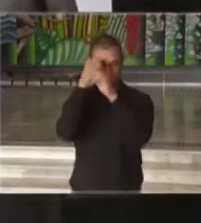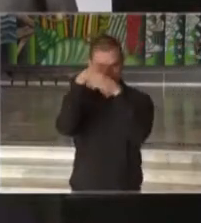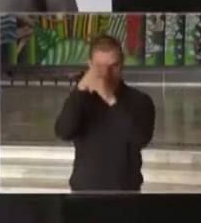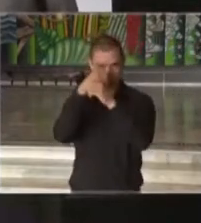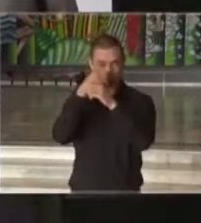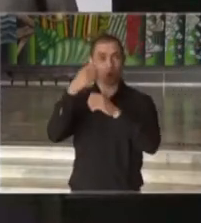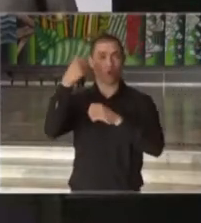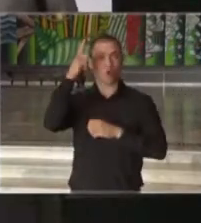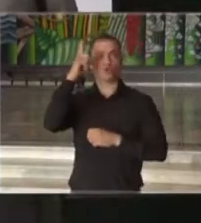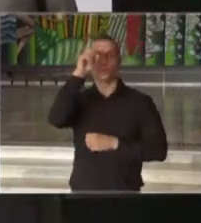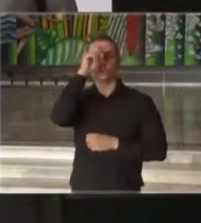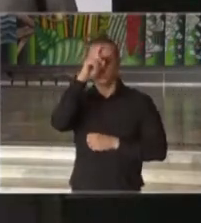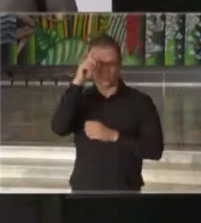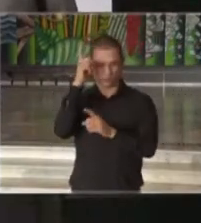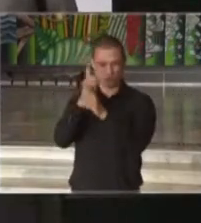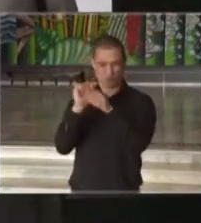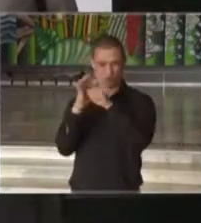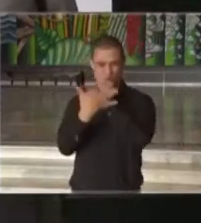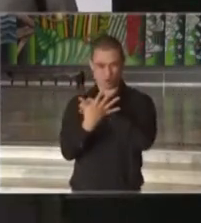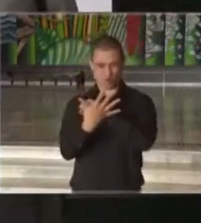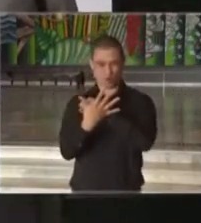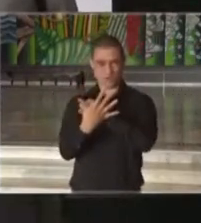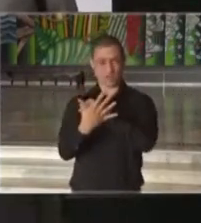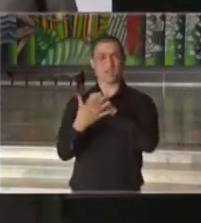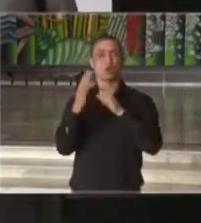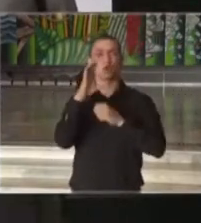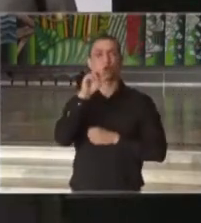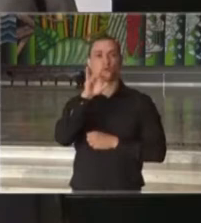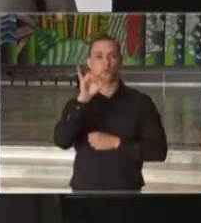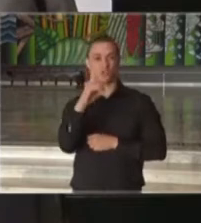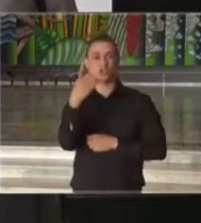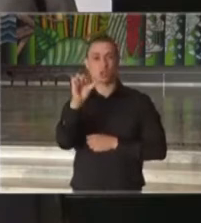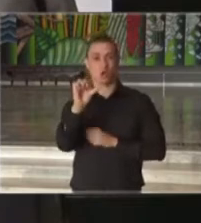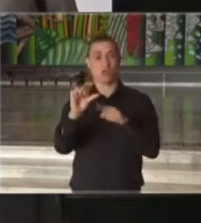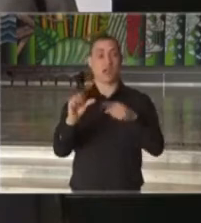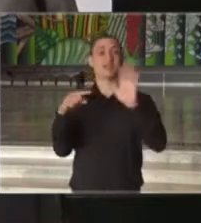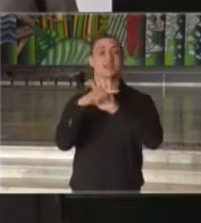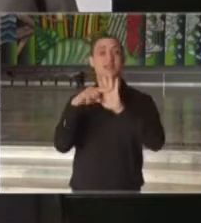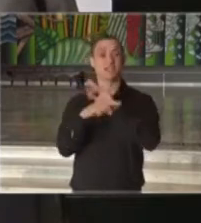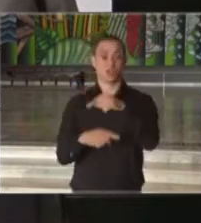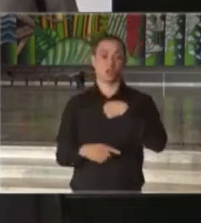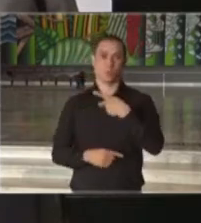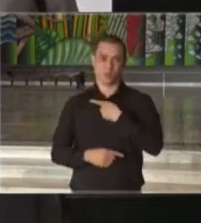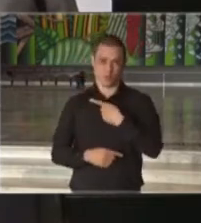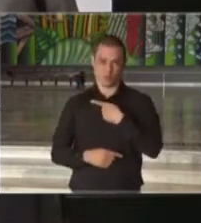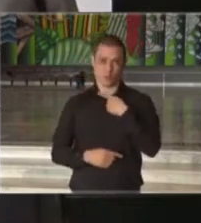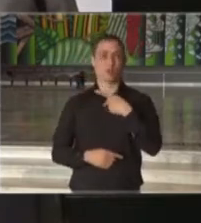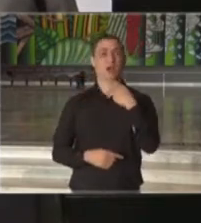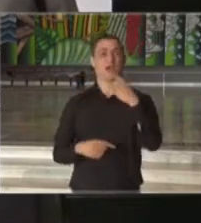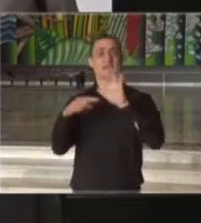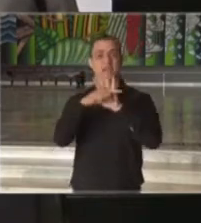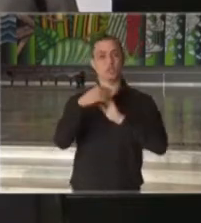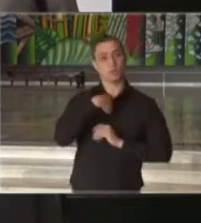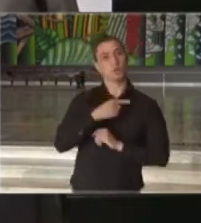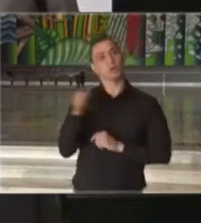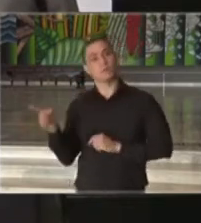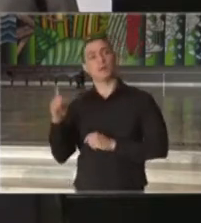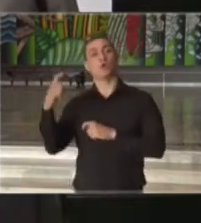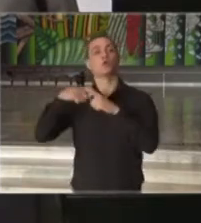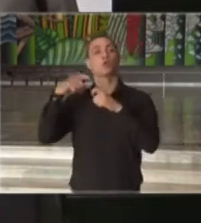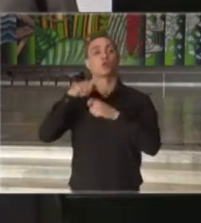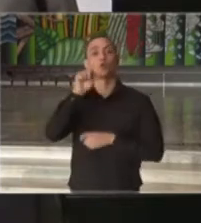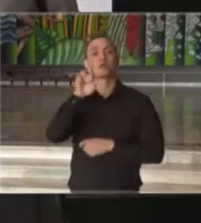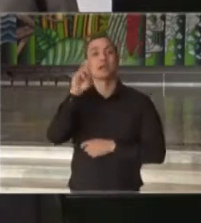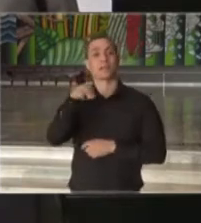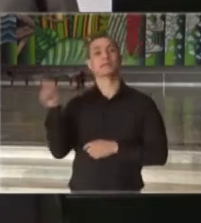diagnóstico de detecção do novo coronavírus Covid-19 deu negativo no meu caso, deu negativo também no caso do doutor José Henrique